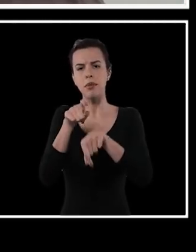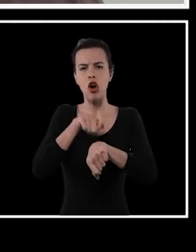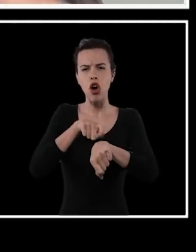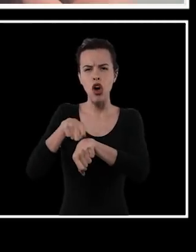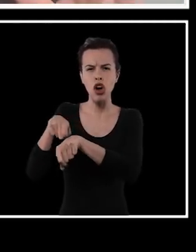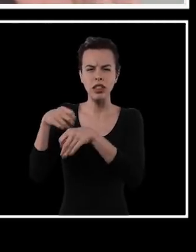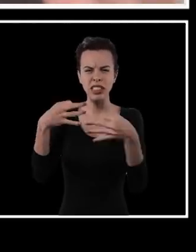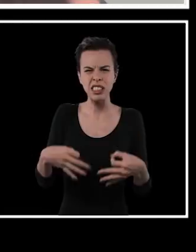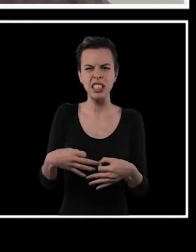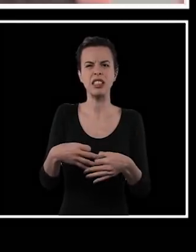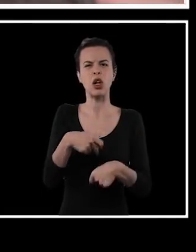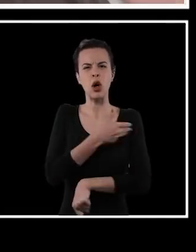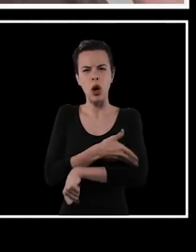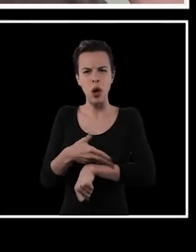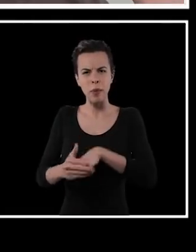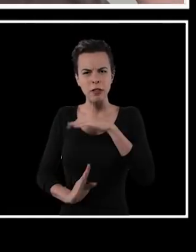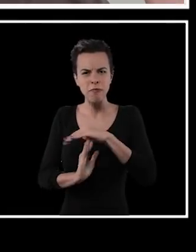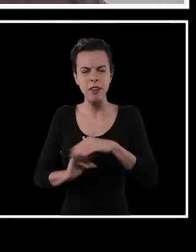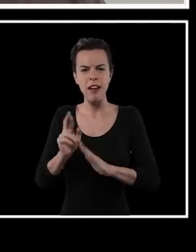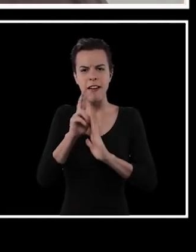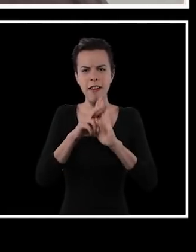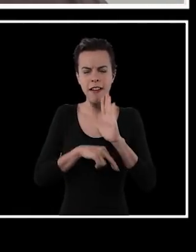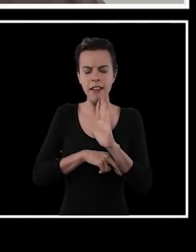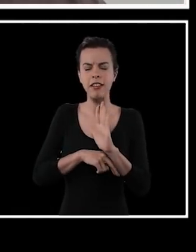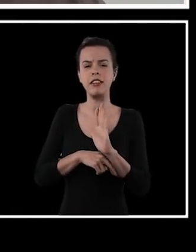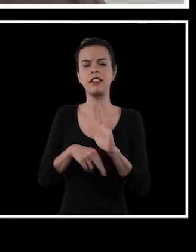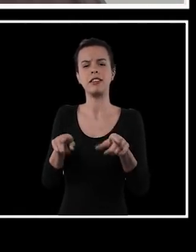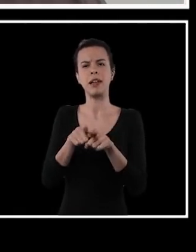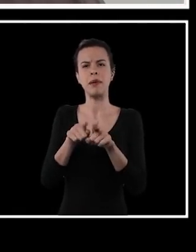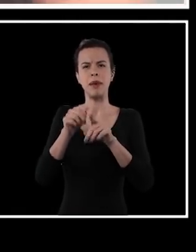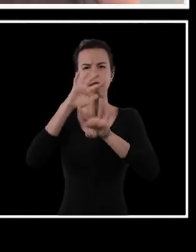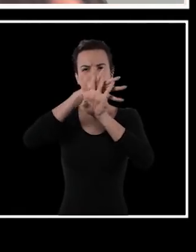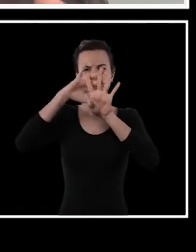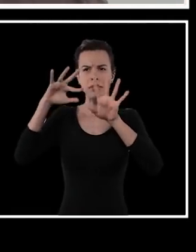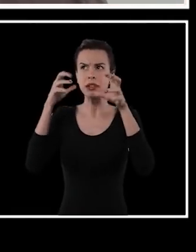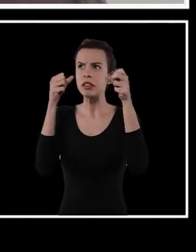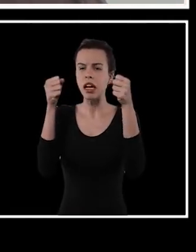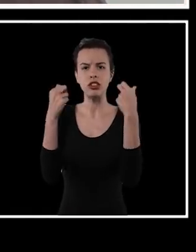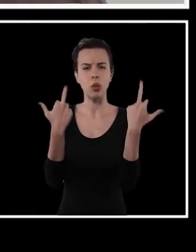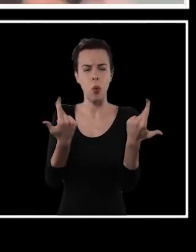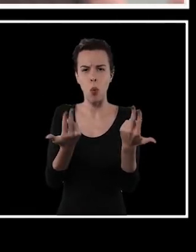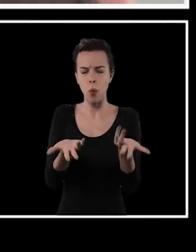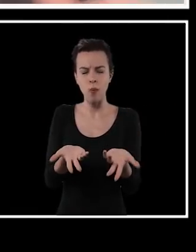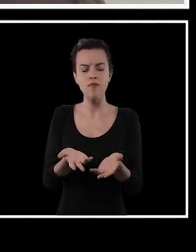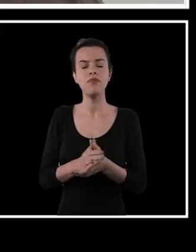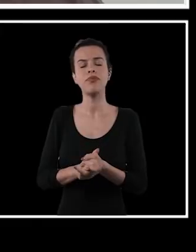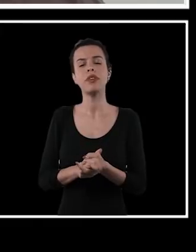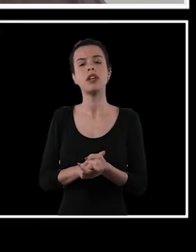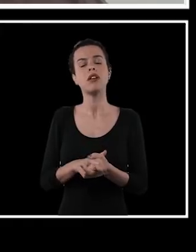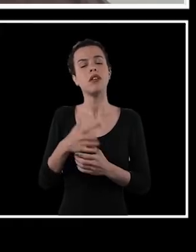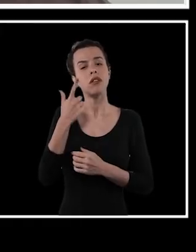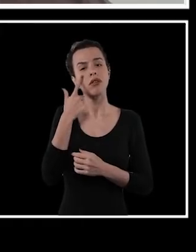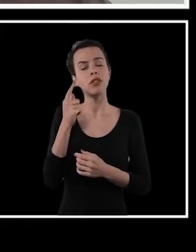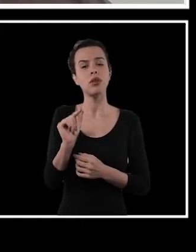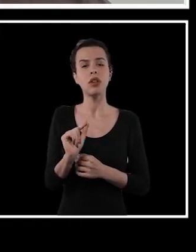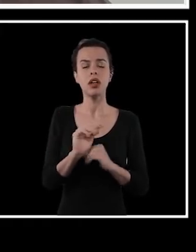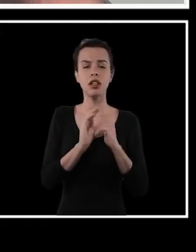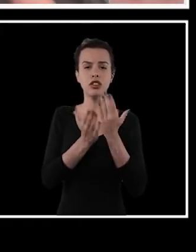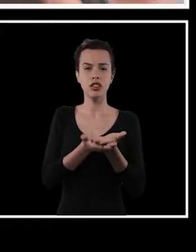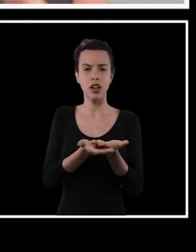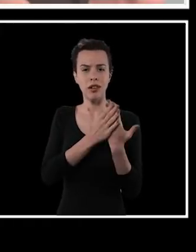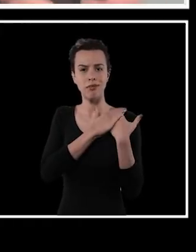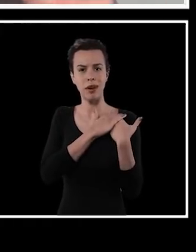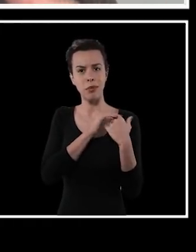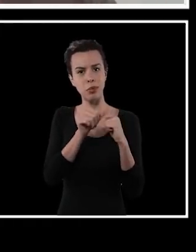hierárquico, com horários definidos, comportamento restrito, as grades e por aí vai. E